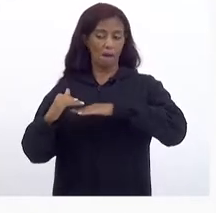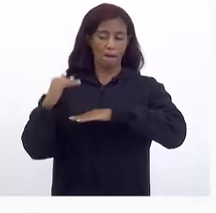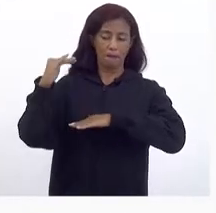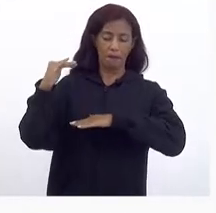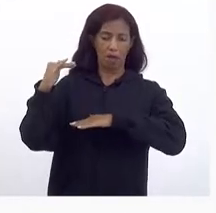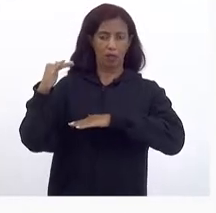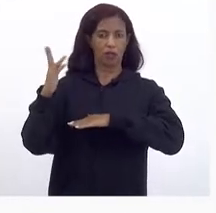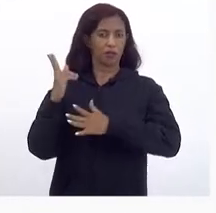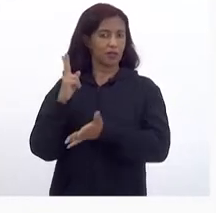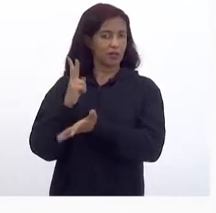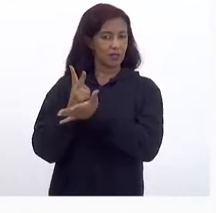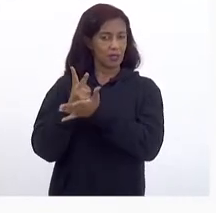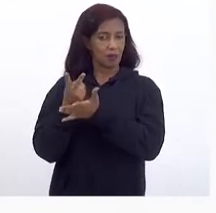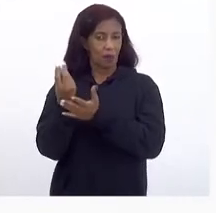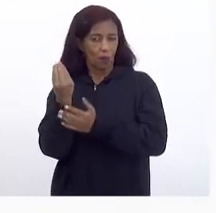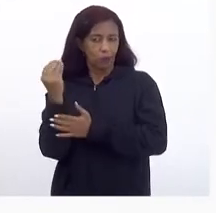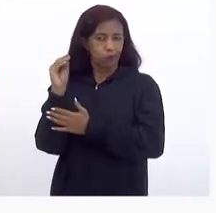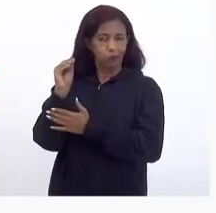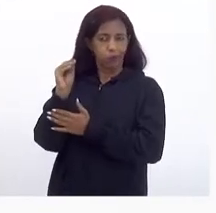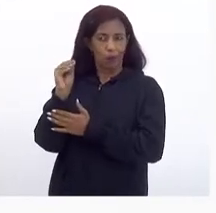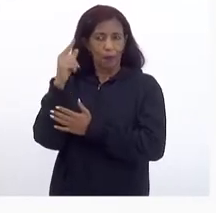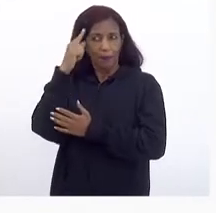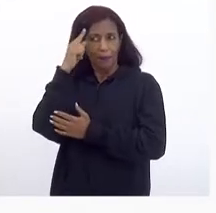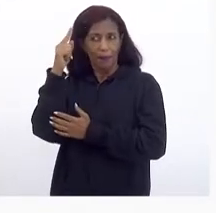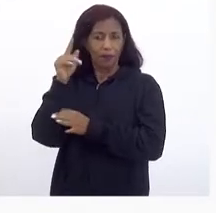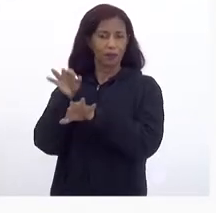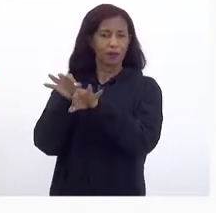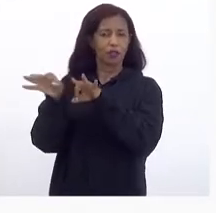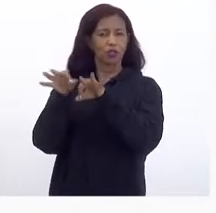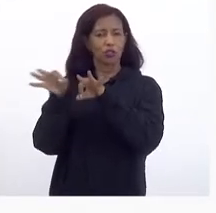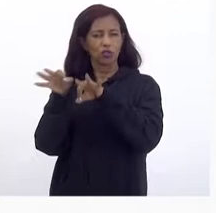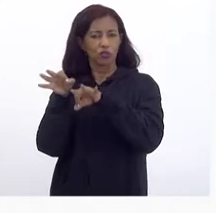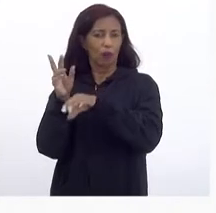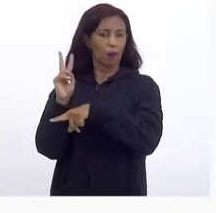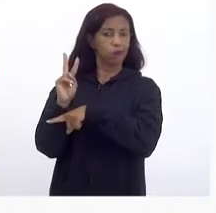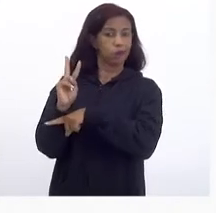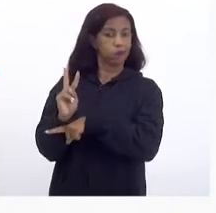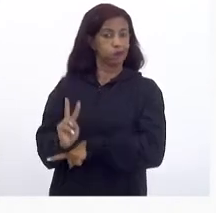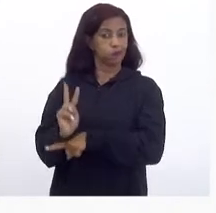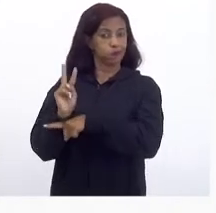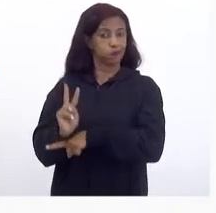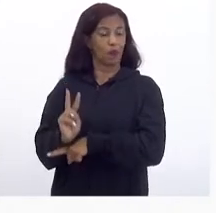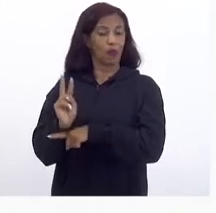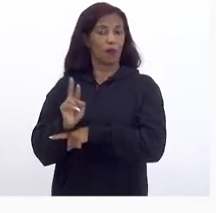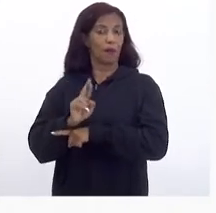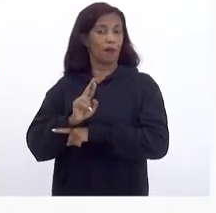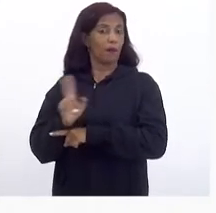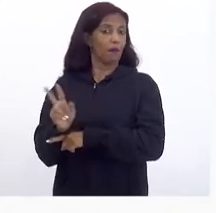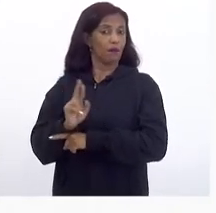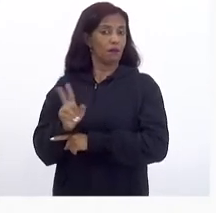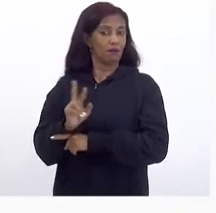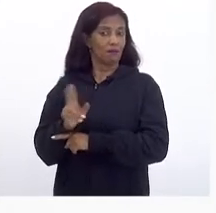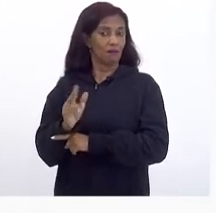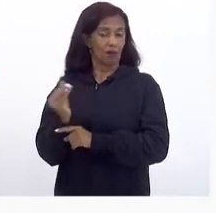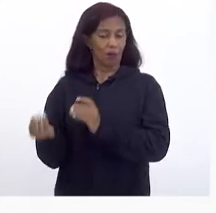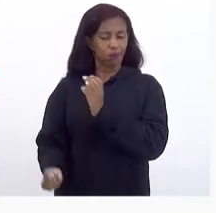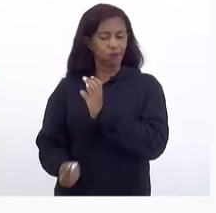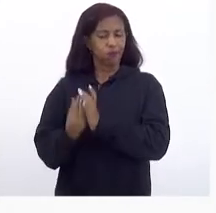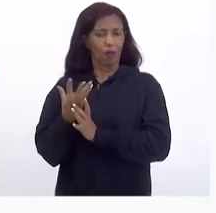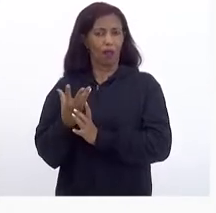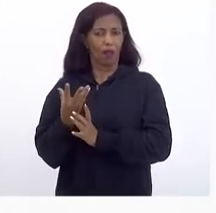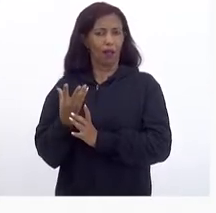uma vez Toda vez que a gente Projeta A gente projeta De forma Conservadora Para não Criar